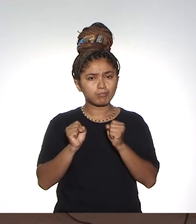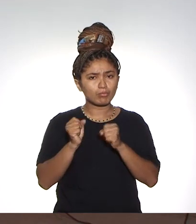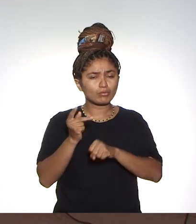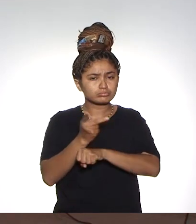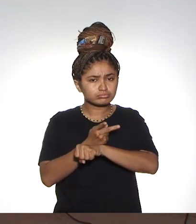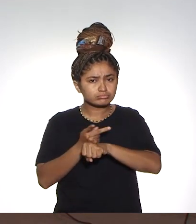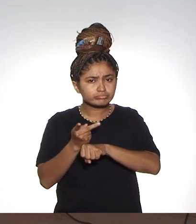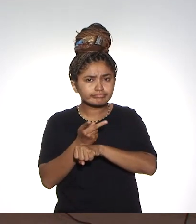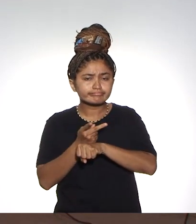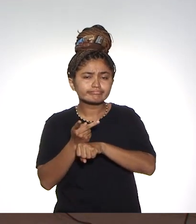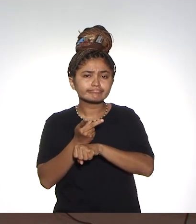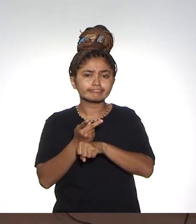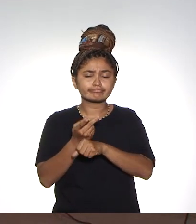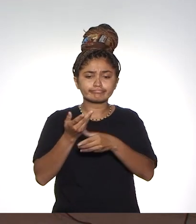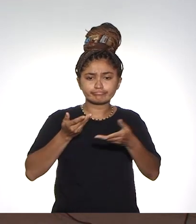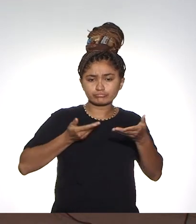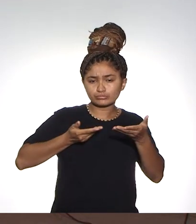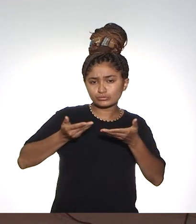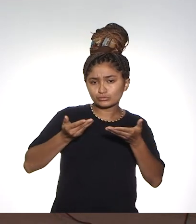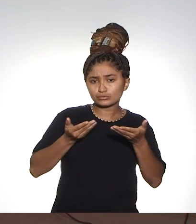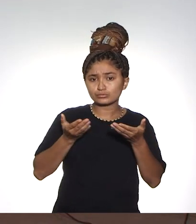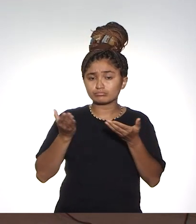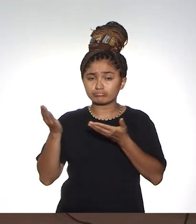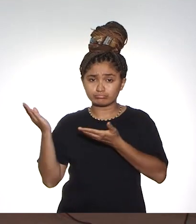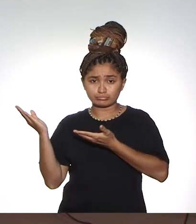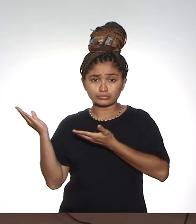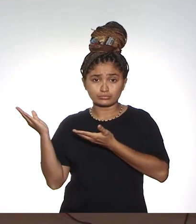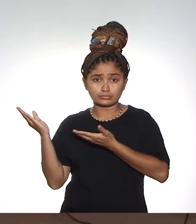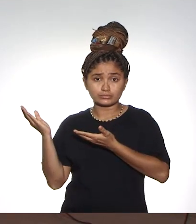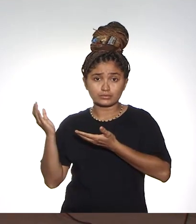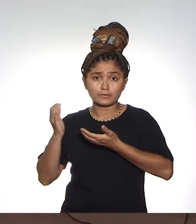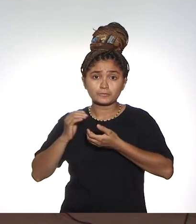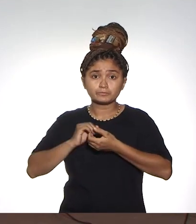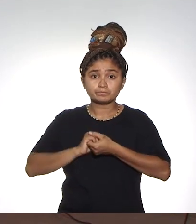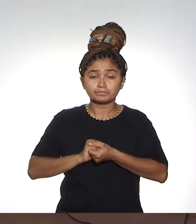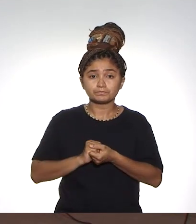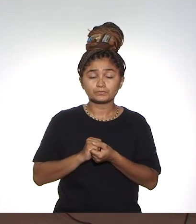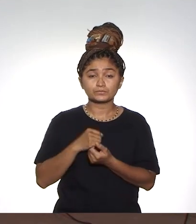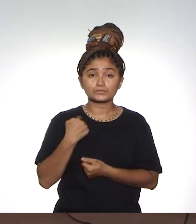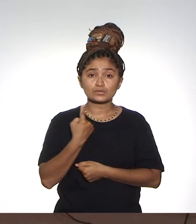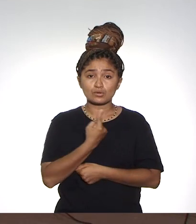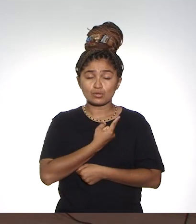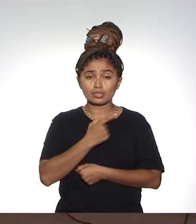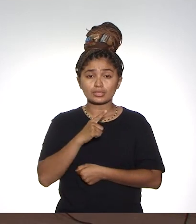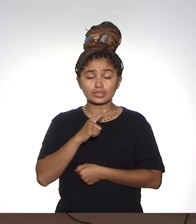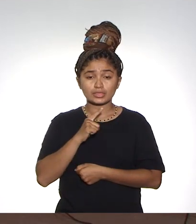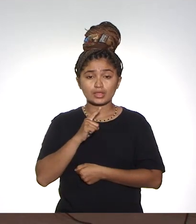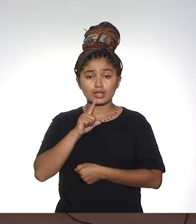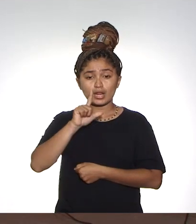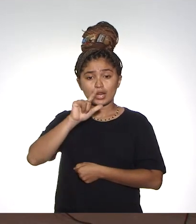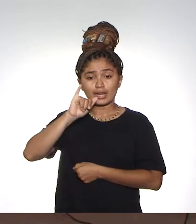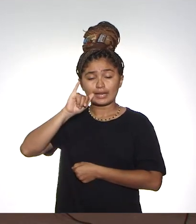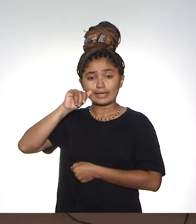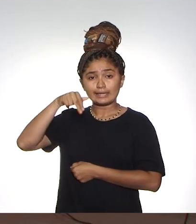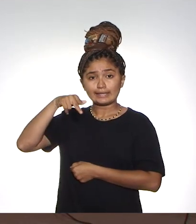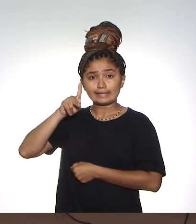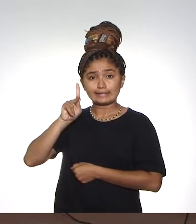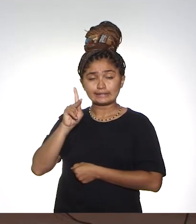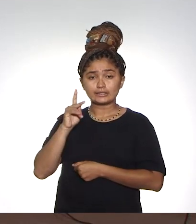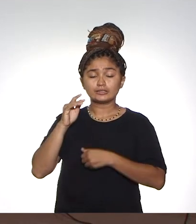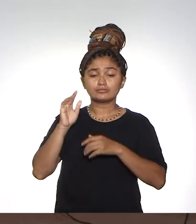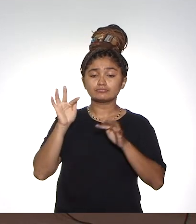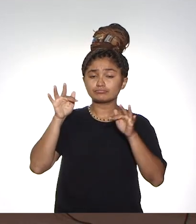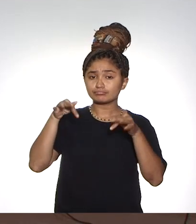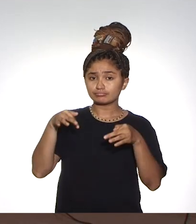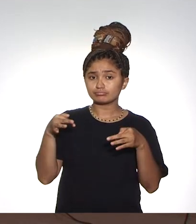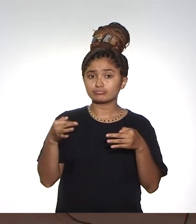pode procurar o serviço através desse e-mail. Nós já temos um link na página, ele está em